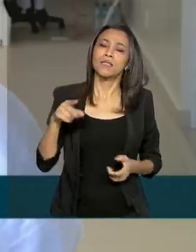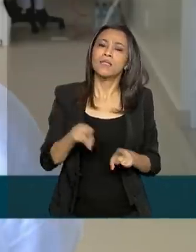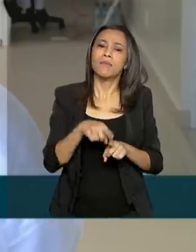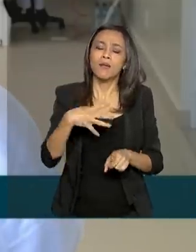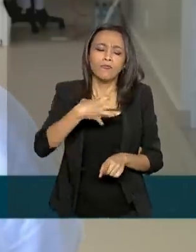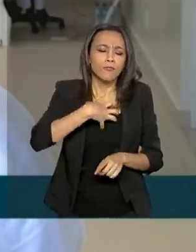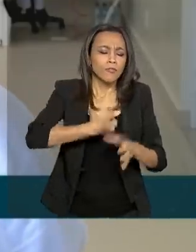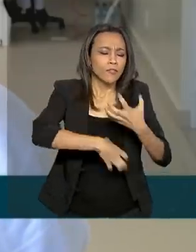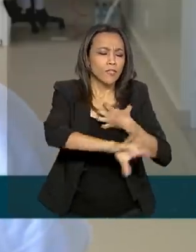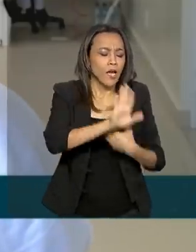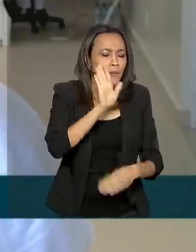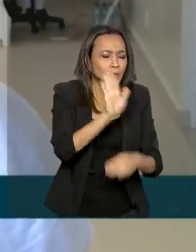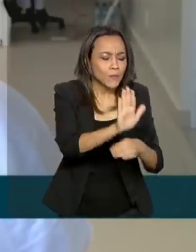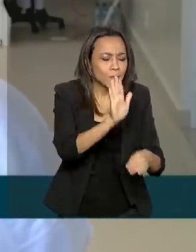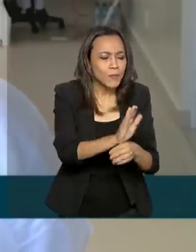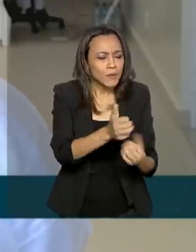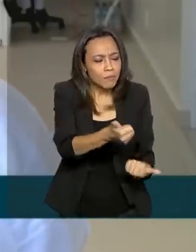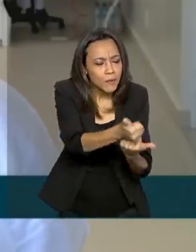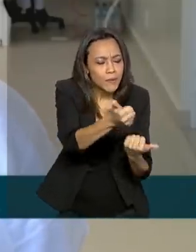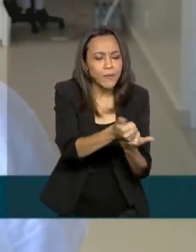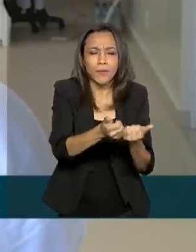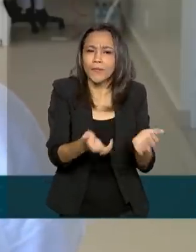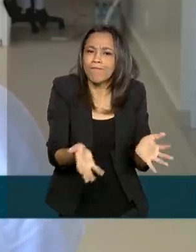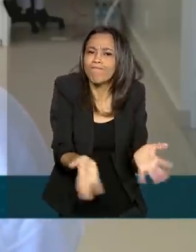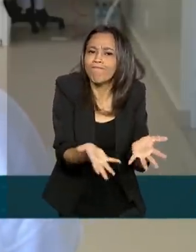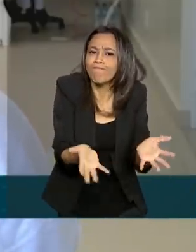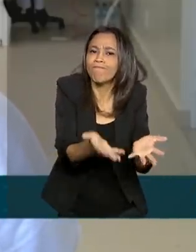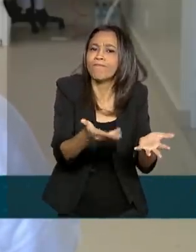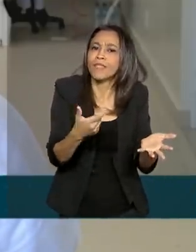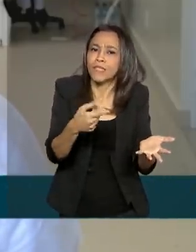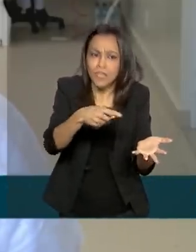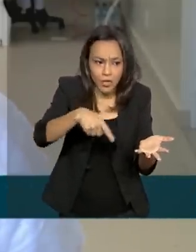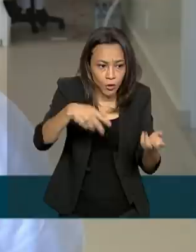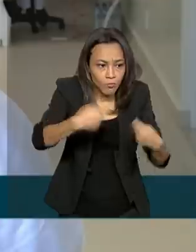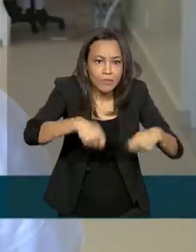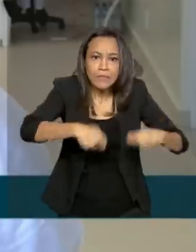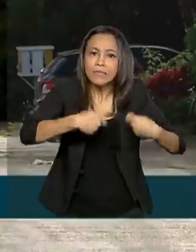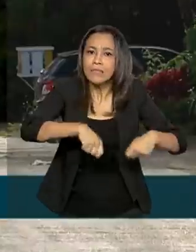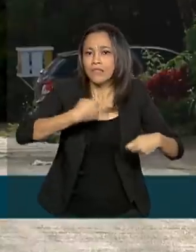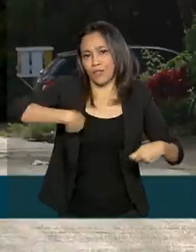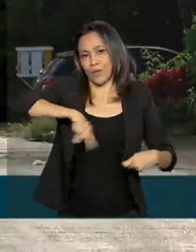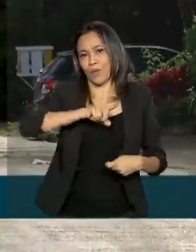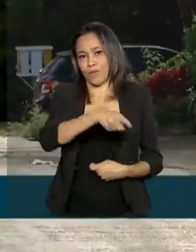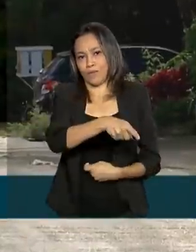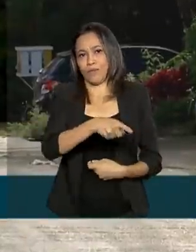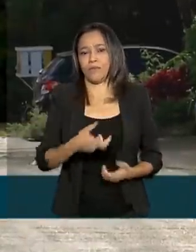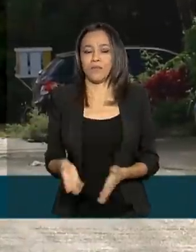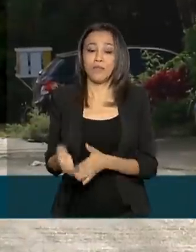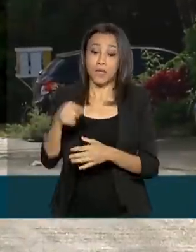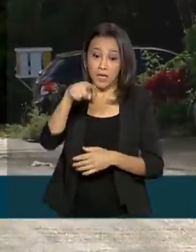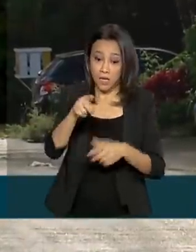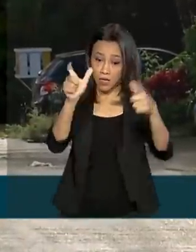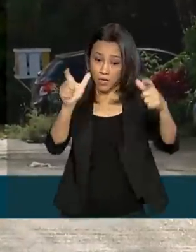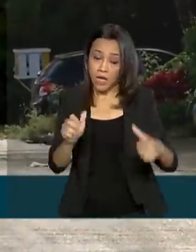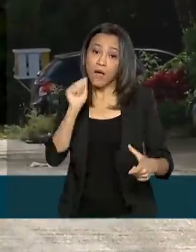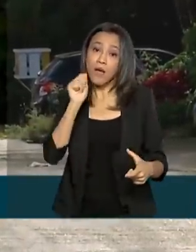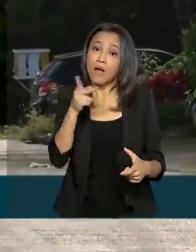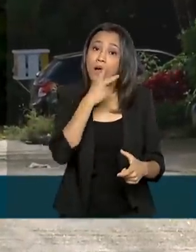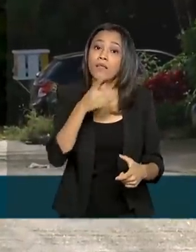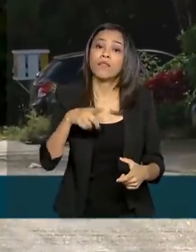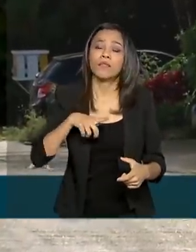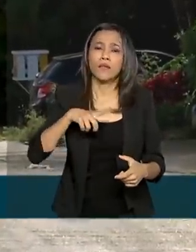ajuda, de cooperação e de estar onde o povo precisa da gente. O Amapá tem mais de 18